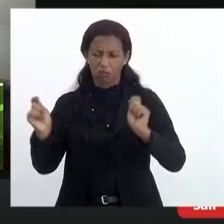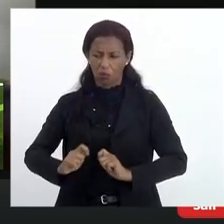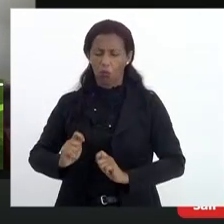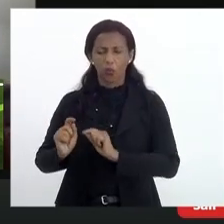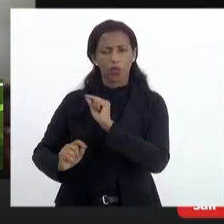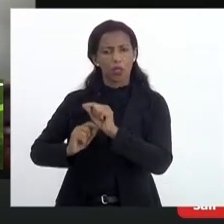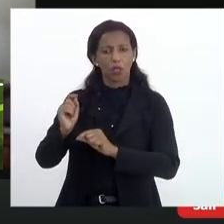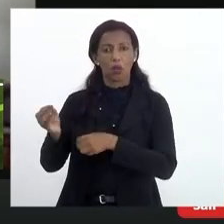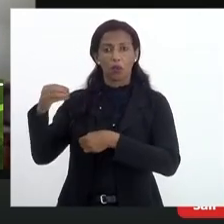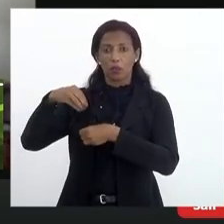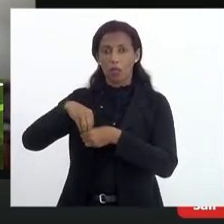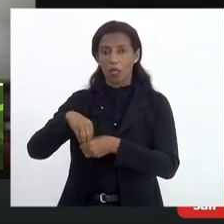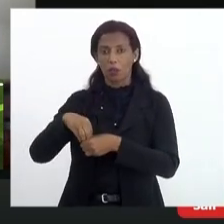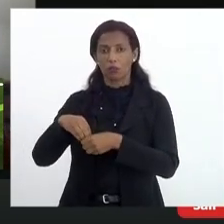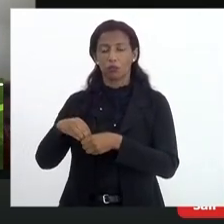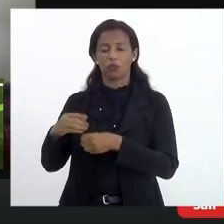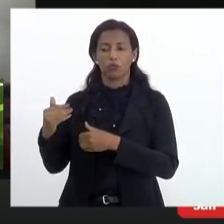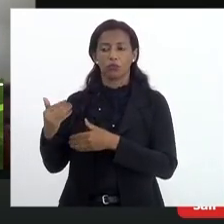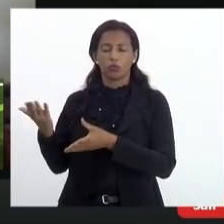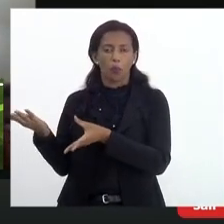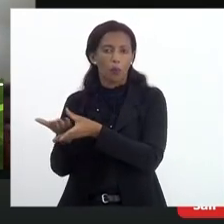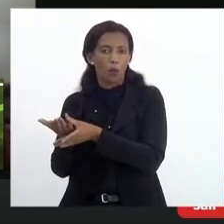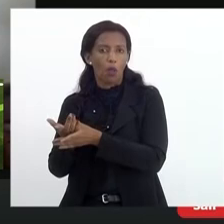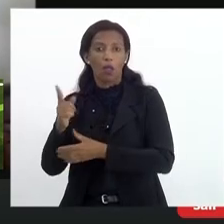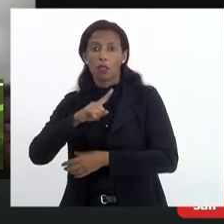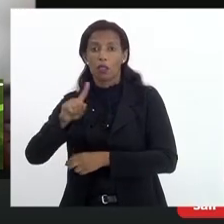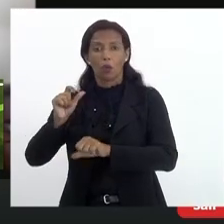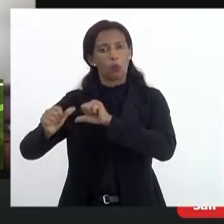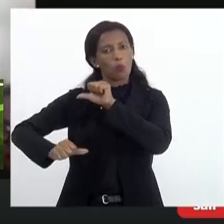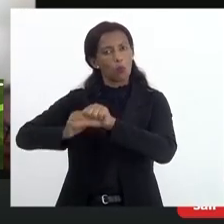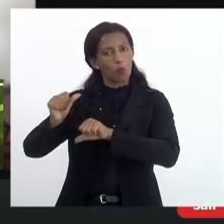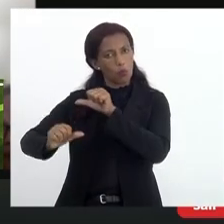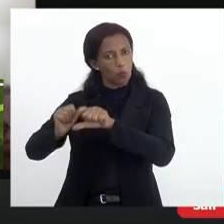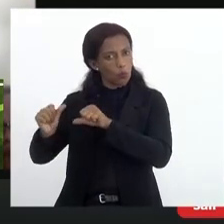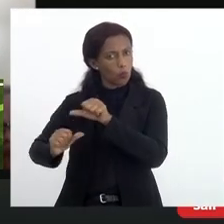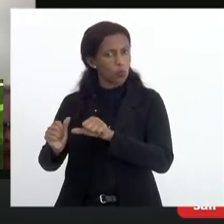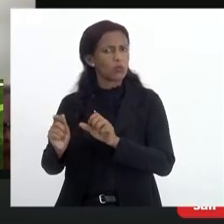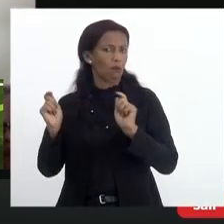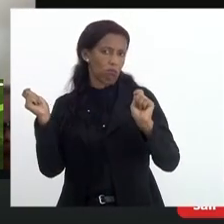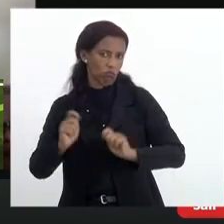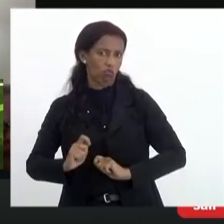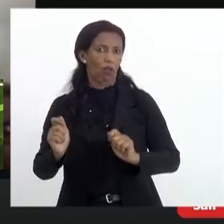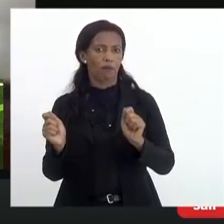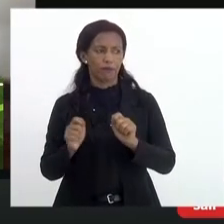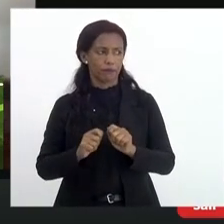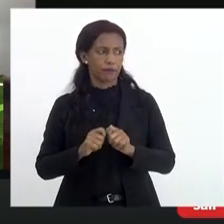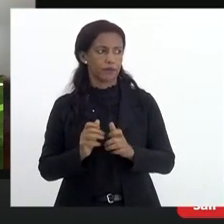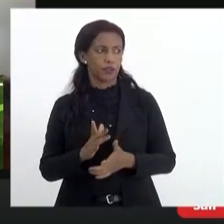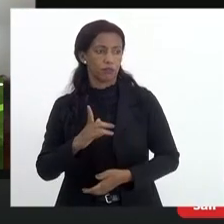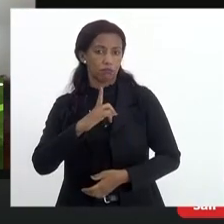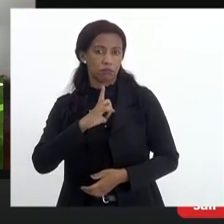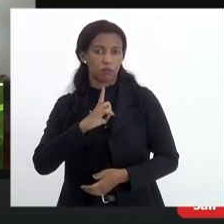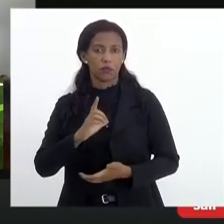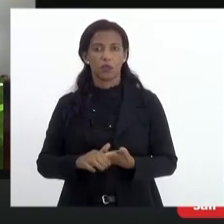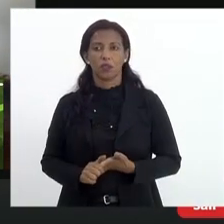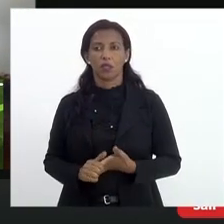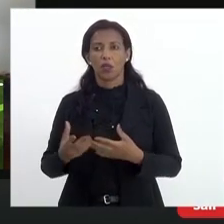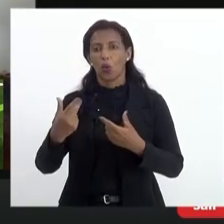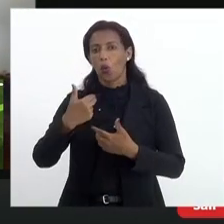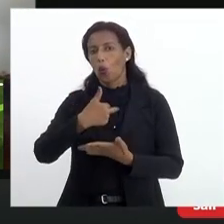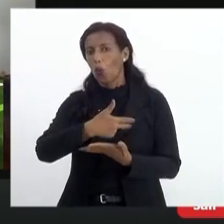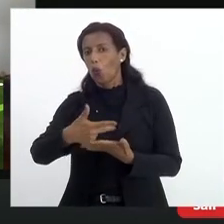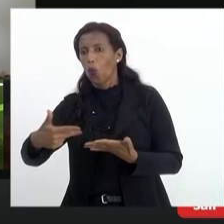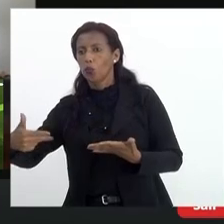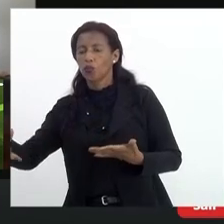e que dentro de um processo que não muda de uma hora para outra, foi feito. Existem muitas outras